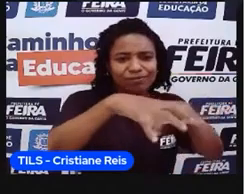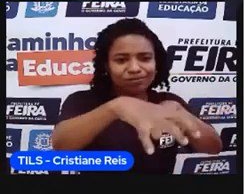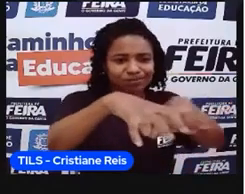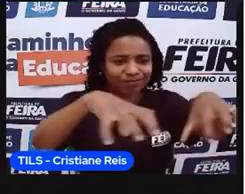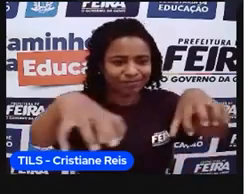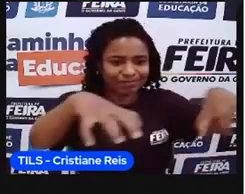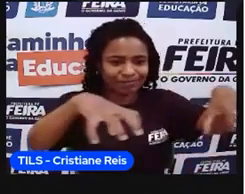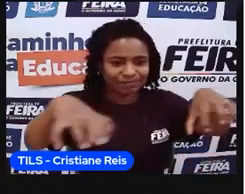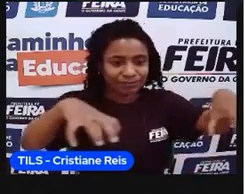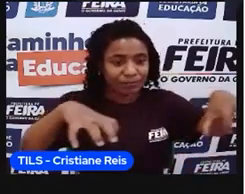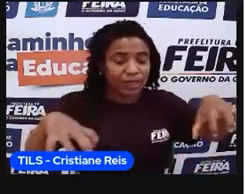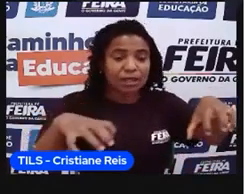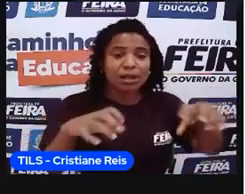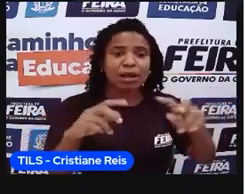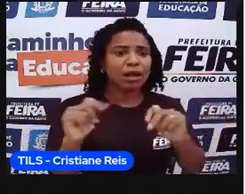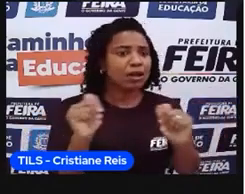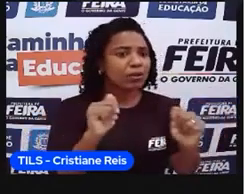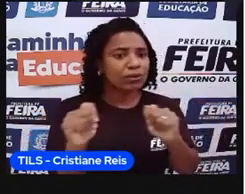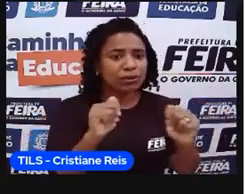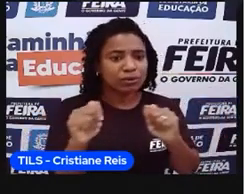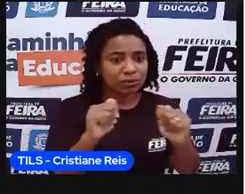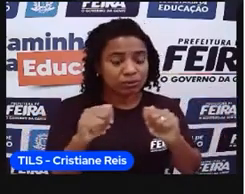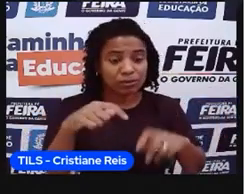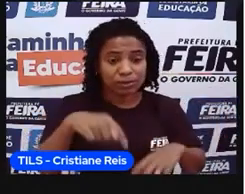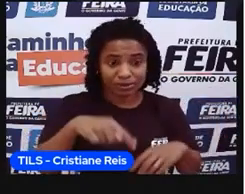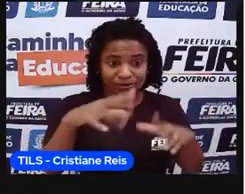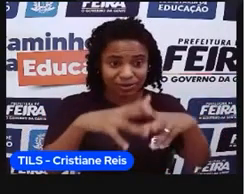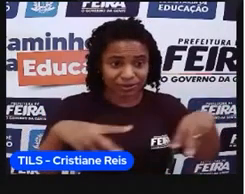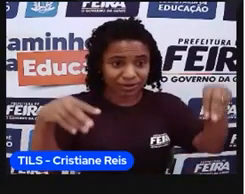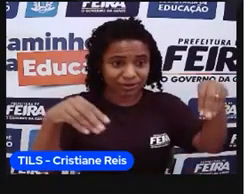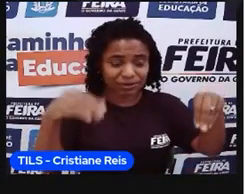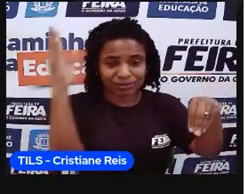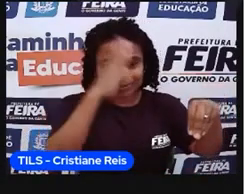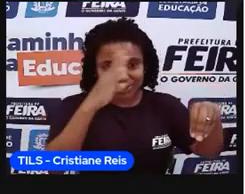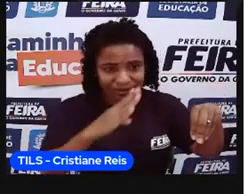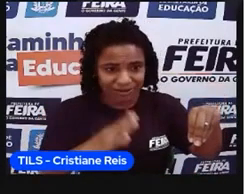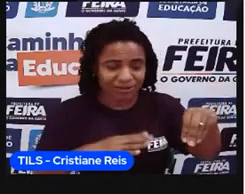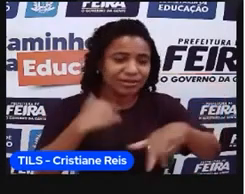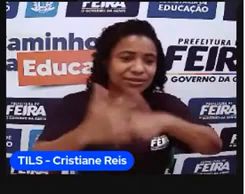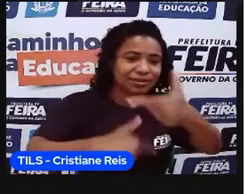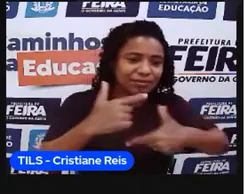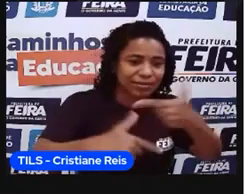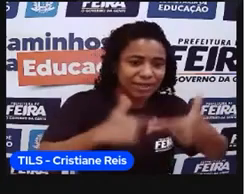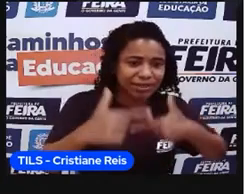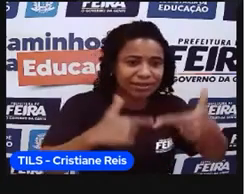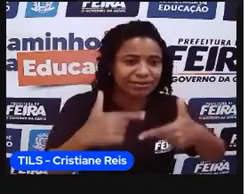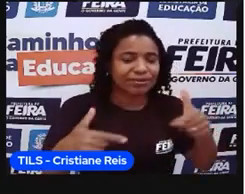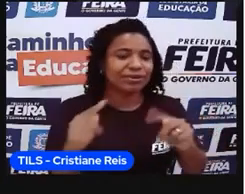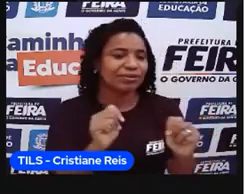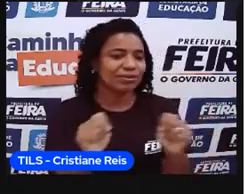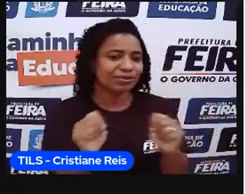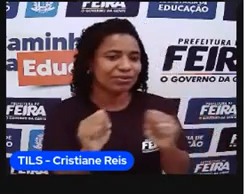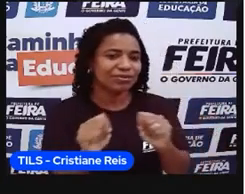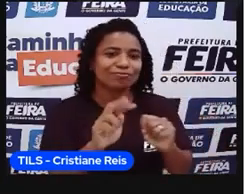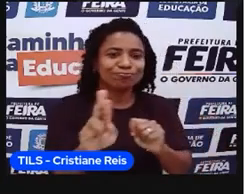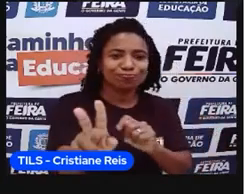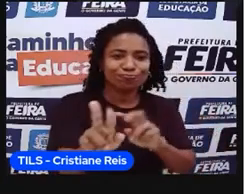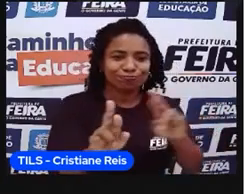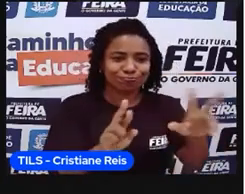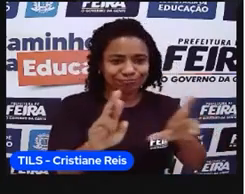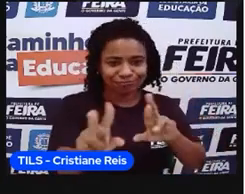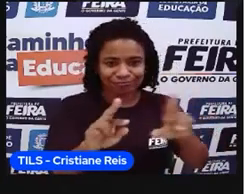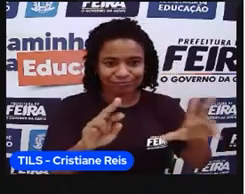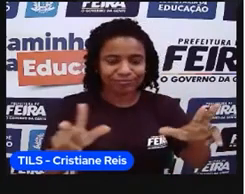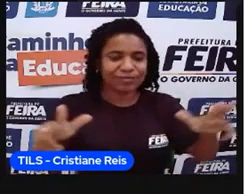Tinham espaços separados no território brasileiro com atividades econômicas diferenciadas, né. Hoje, o nosso território